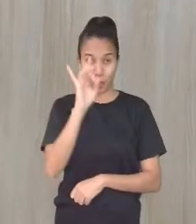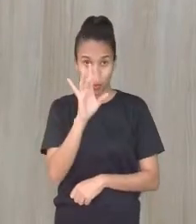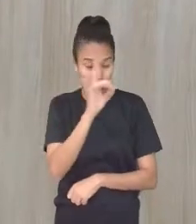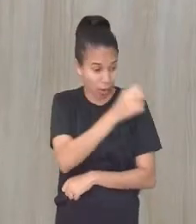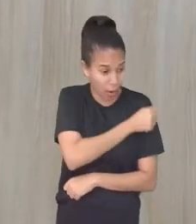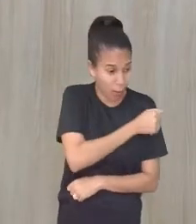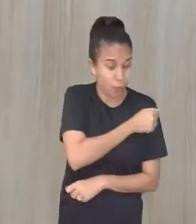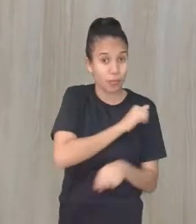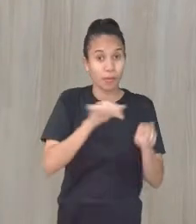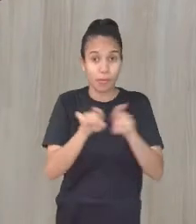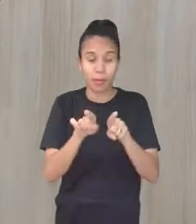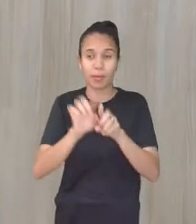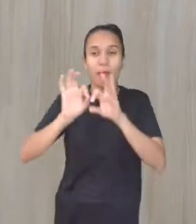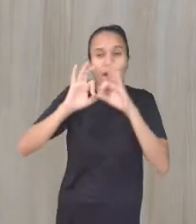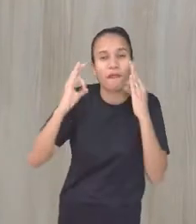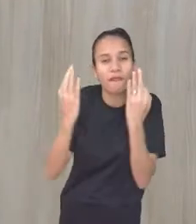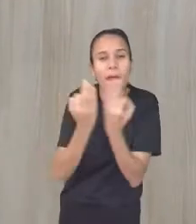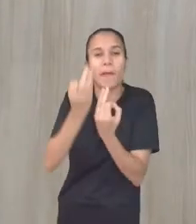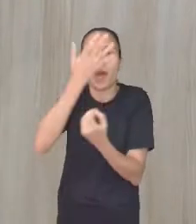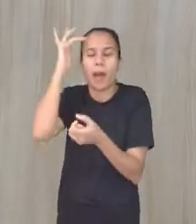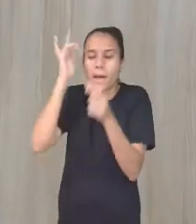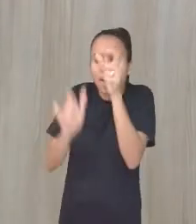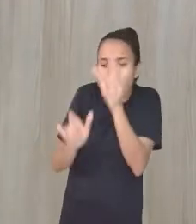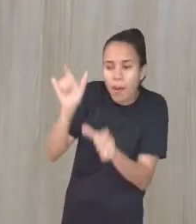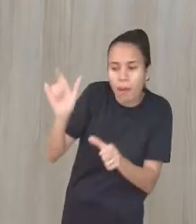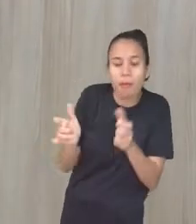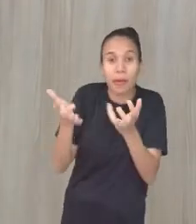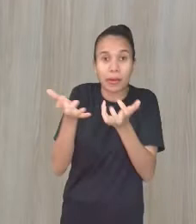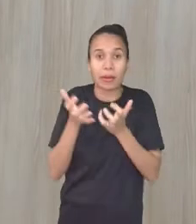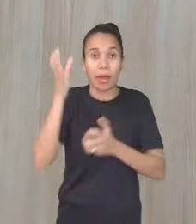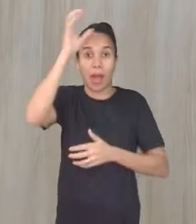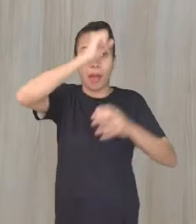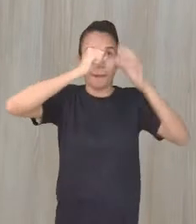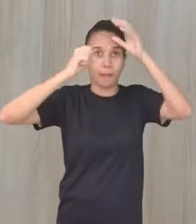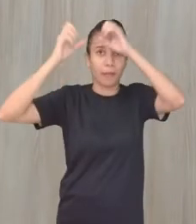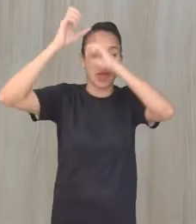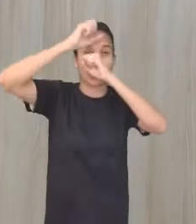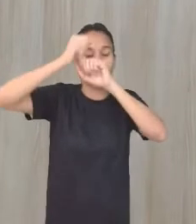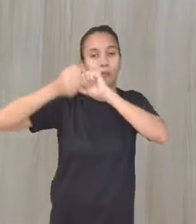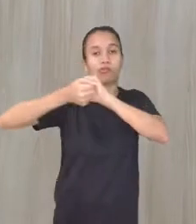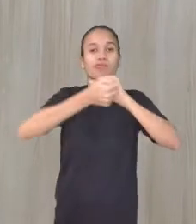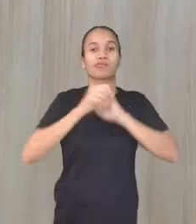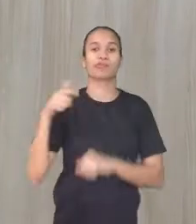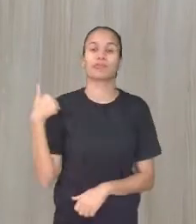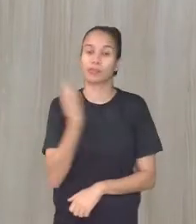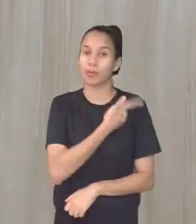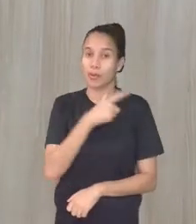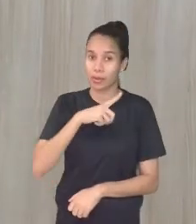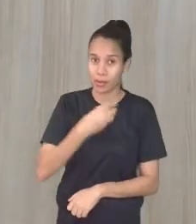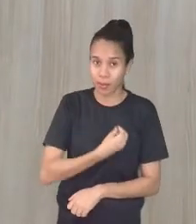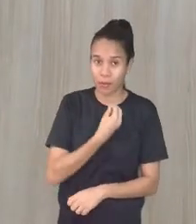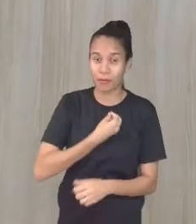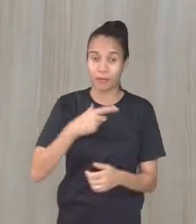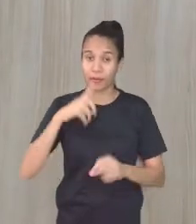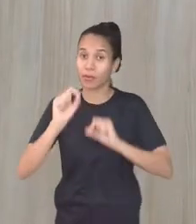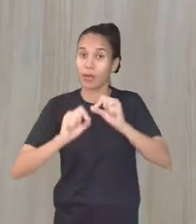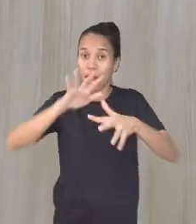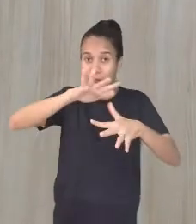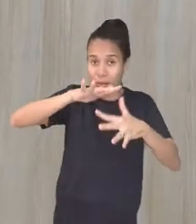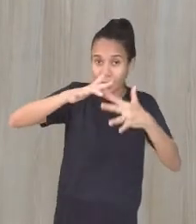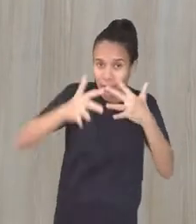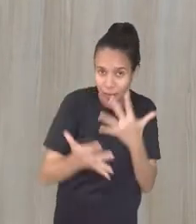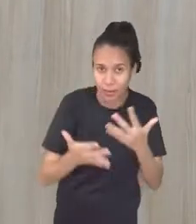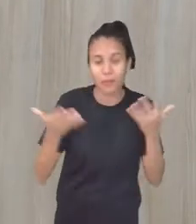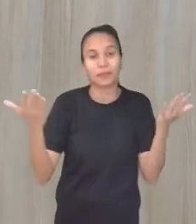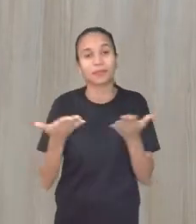estudantes, mas dos familiares, de pessoas que estão aí querendo aprender conosco, né? Nós contamos com a língua brasileira de sinais.